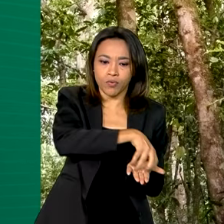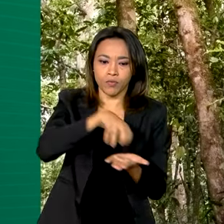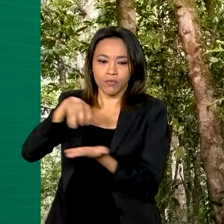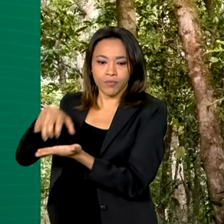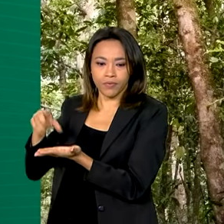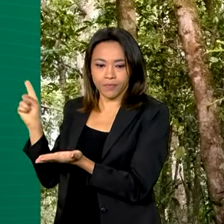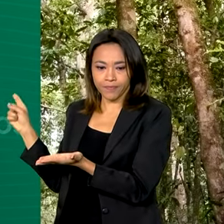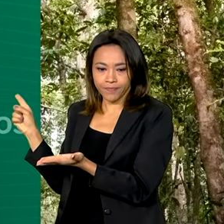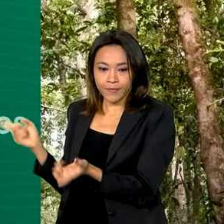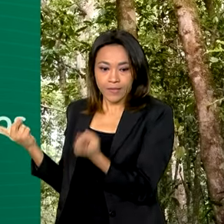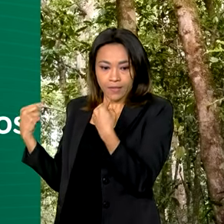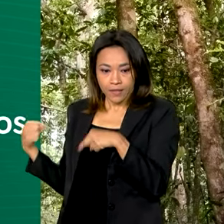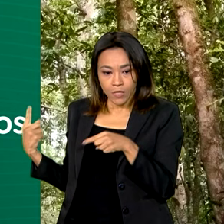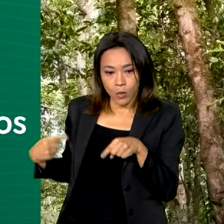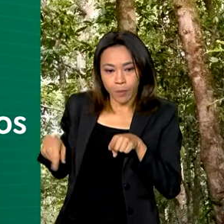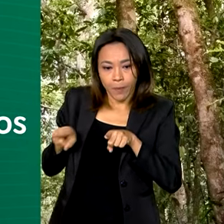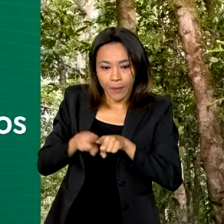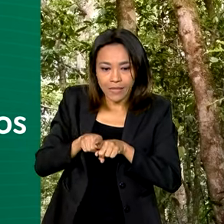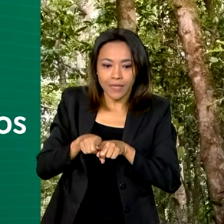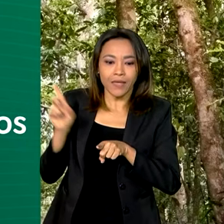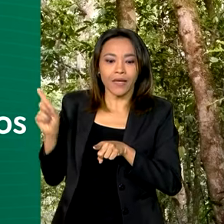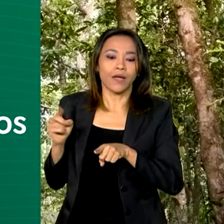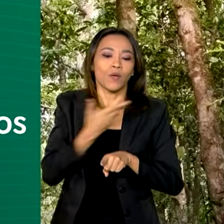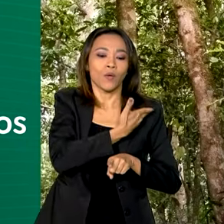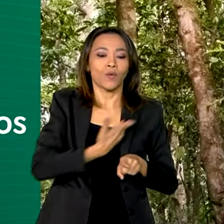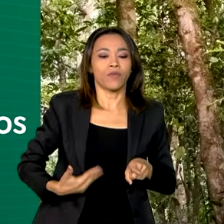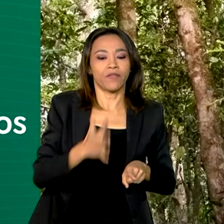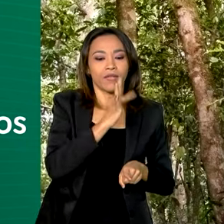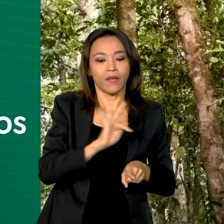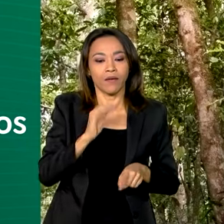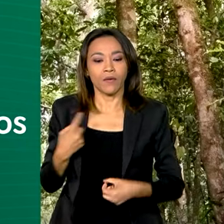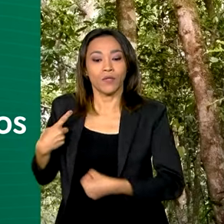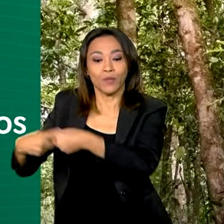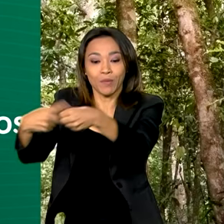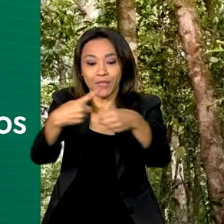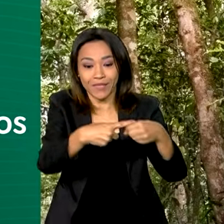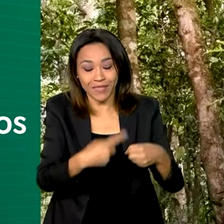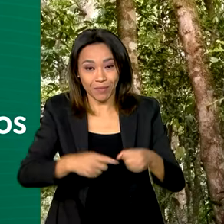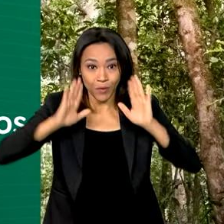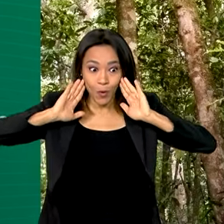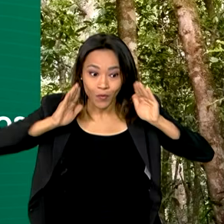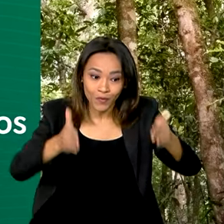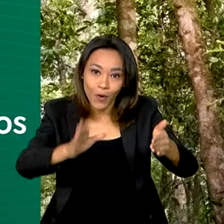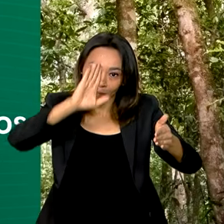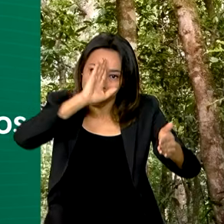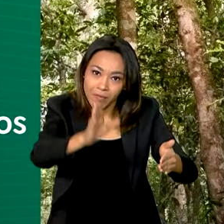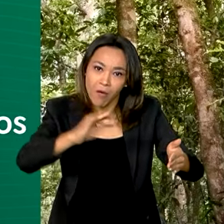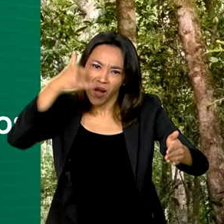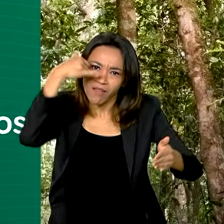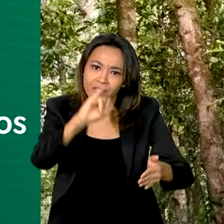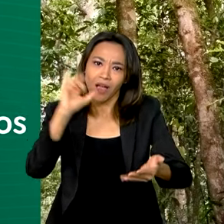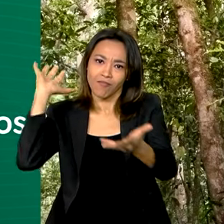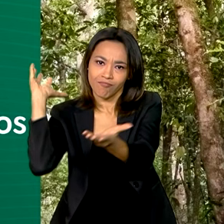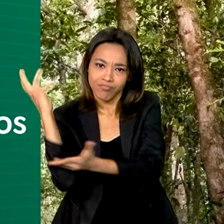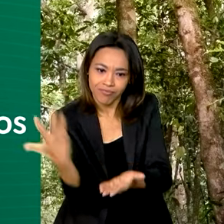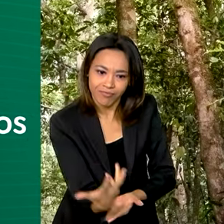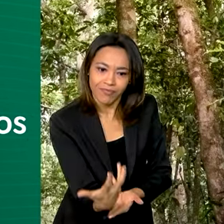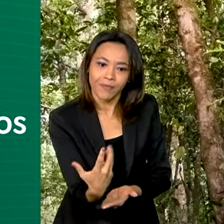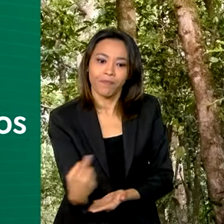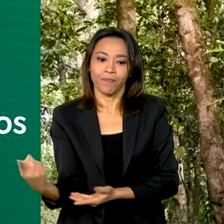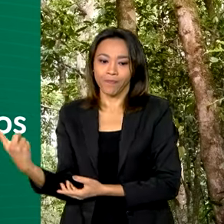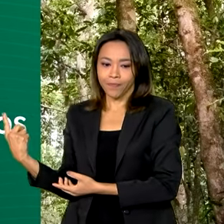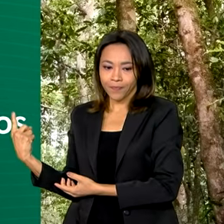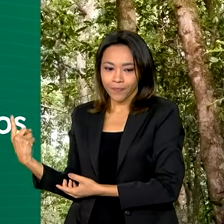além de um programa de parceria entre a União e os municípios prioritários no combate ao desmatamento, em que